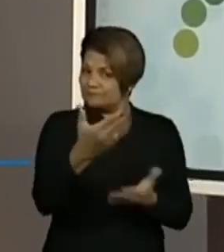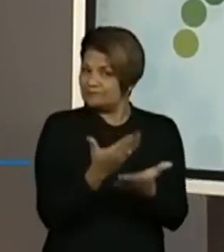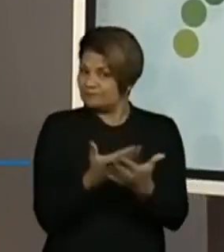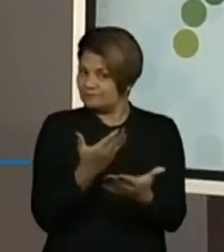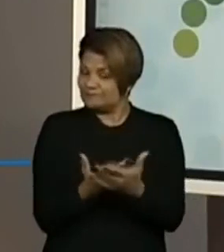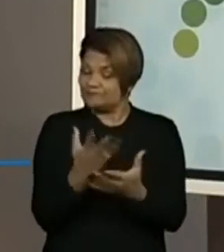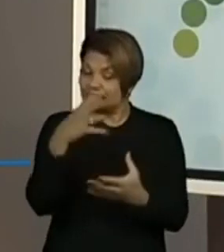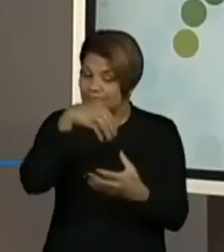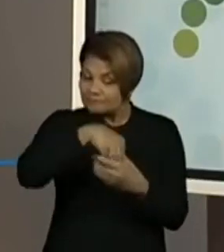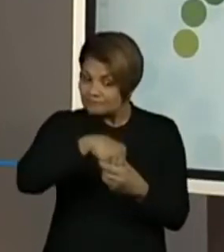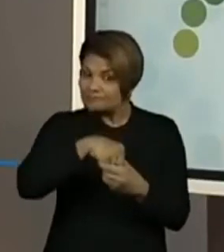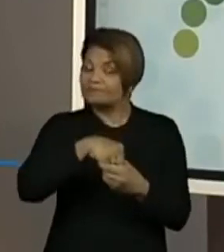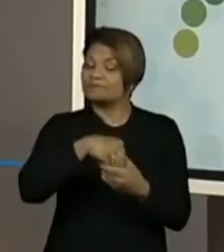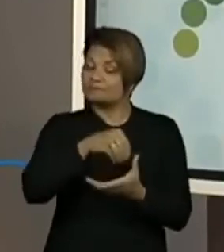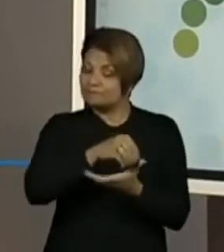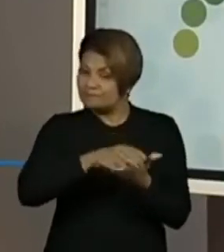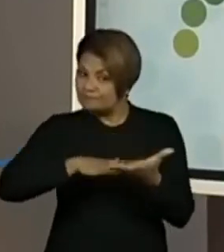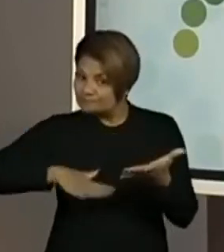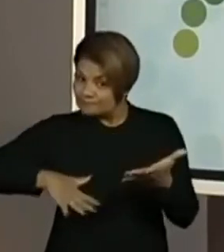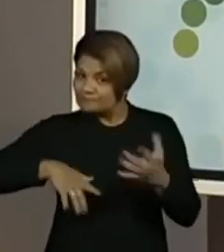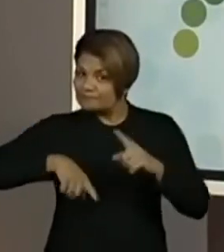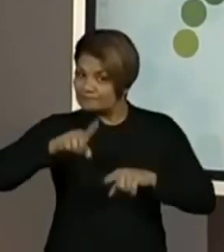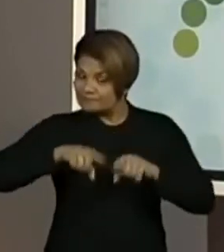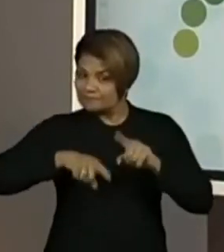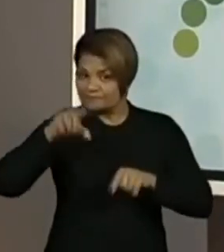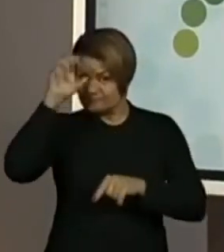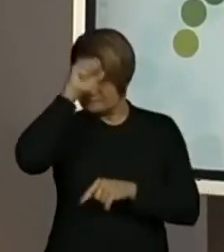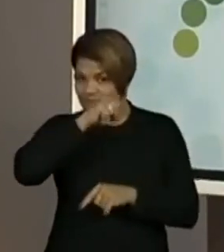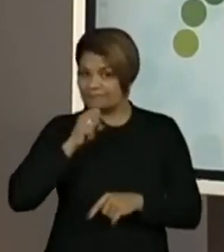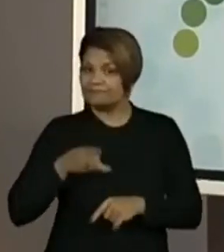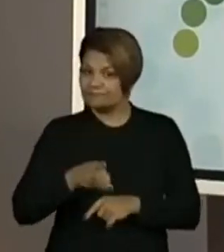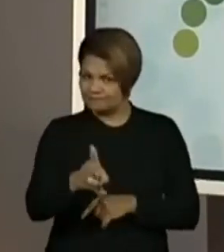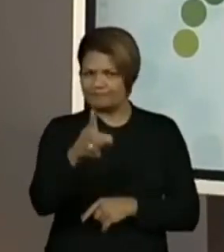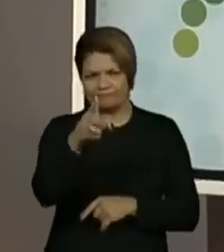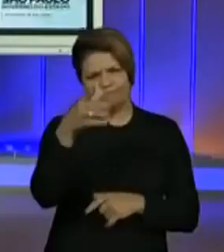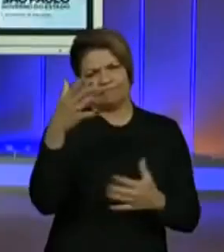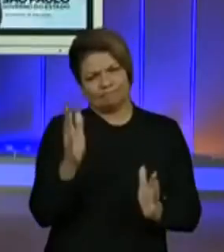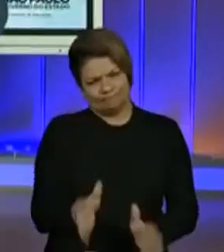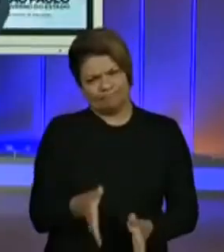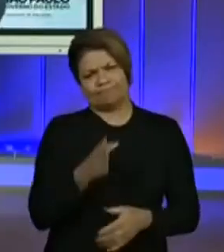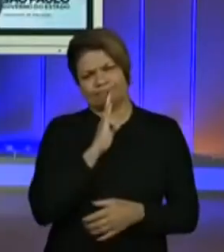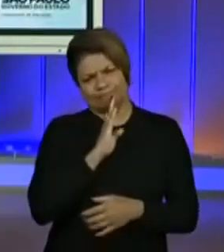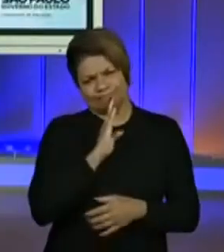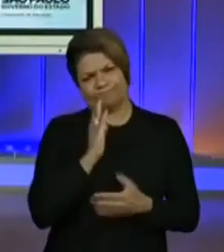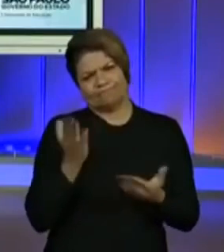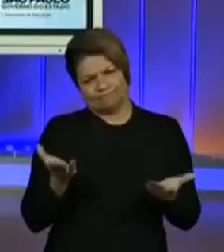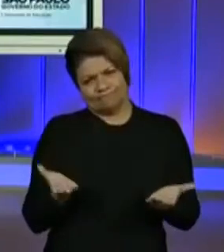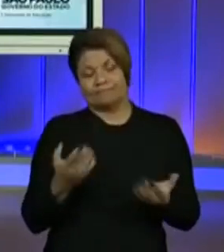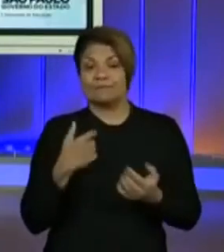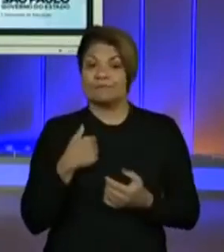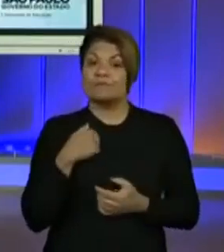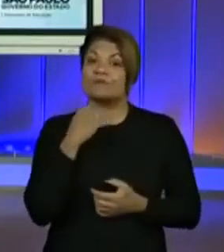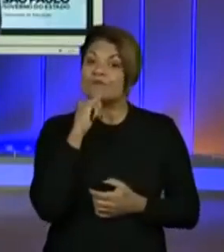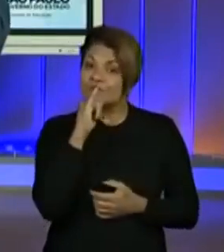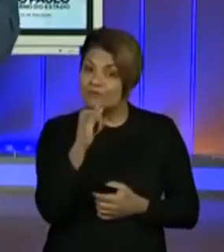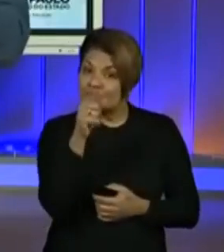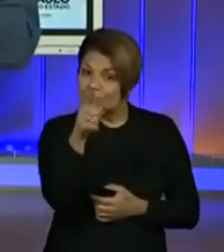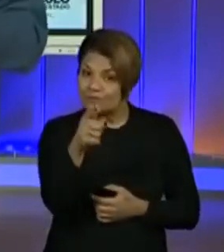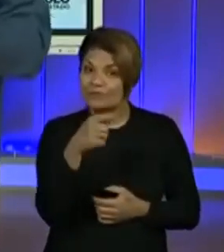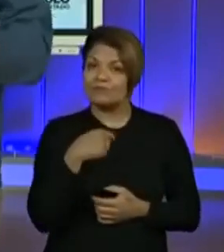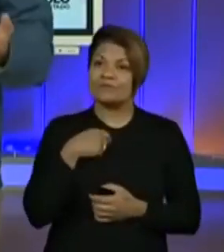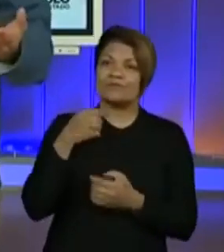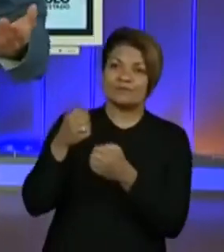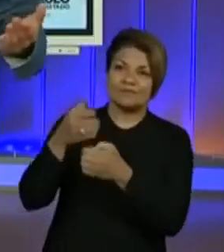Sempre. Vocês já conhecem esse material do Aprender Sempre? Enquanto eu falo com vocês, muitos professores